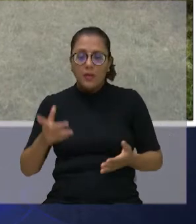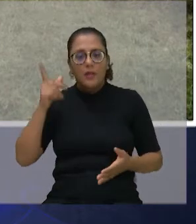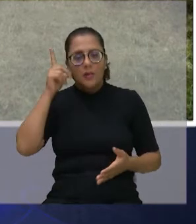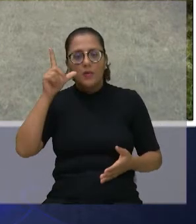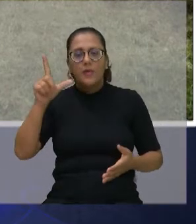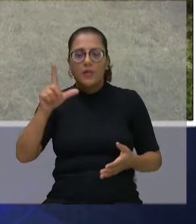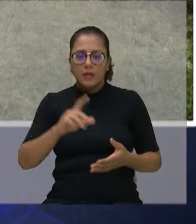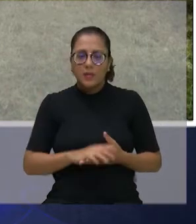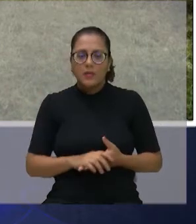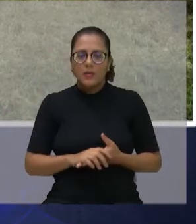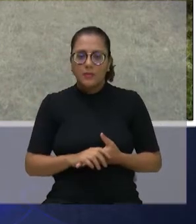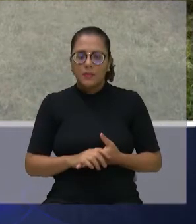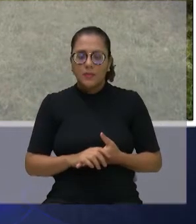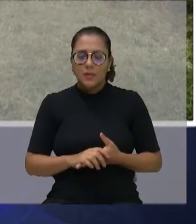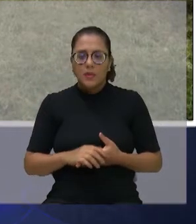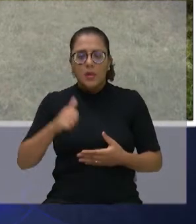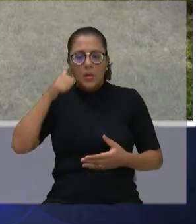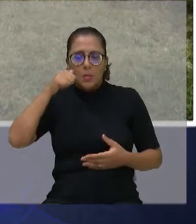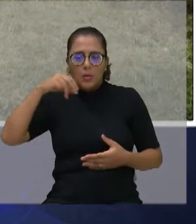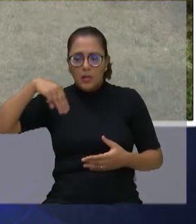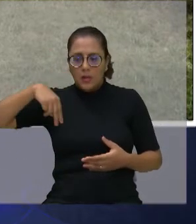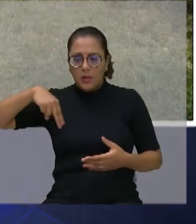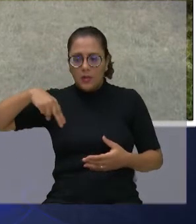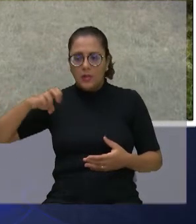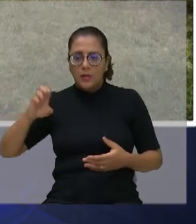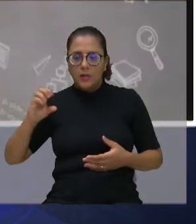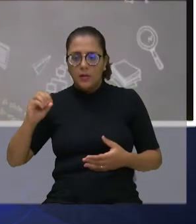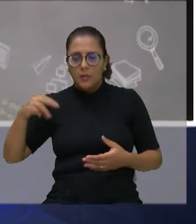Nelma, cheguei tarde, mas cheguei aí.